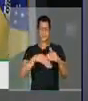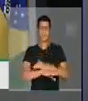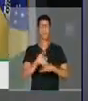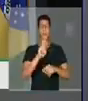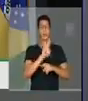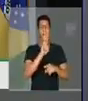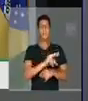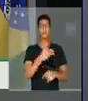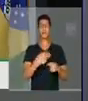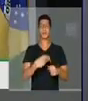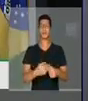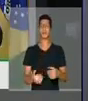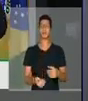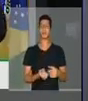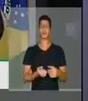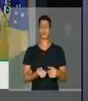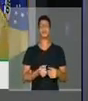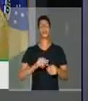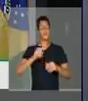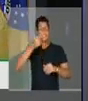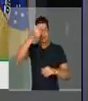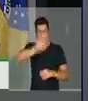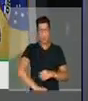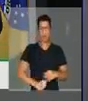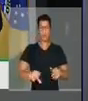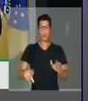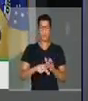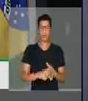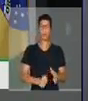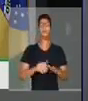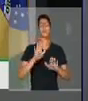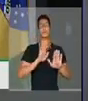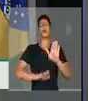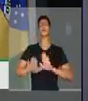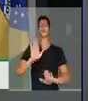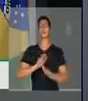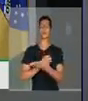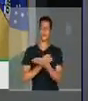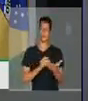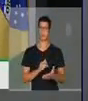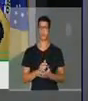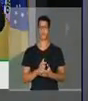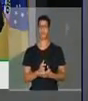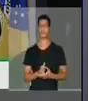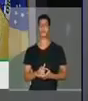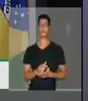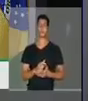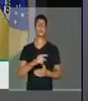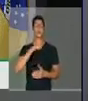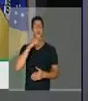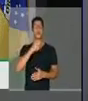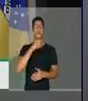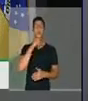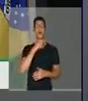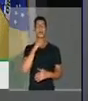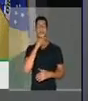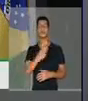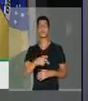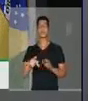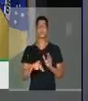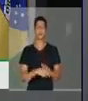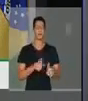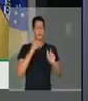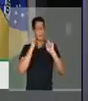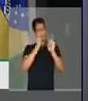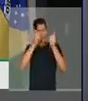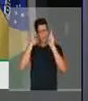municipais, redobrem a munição e a cautela. E na dúvida, senta o